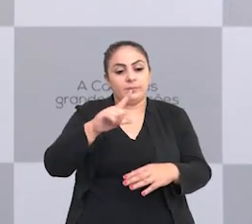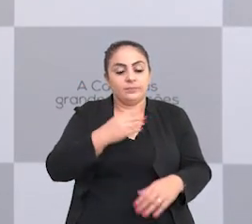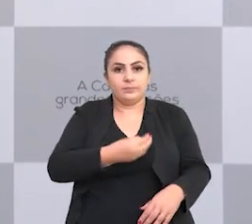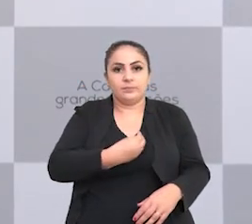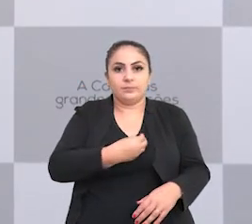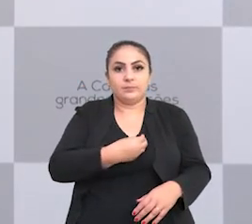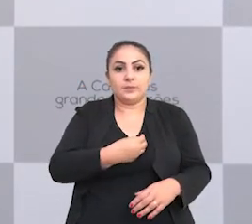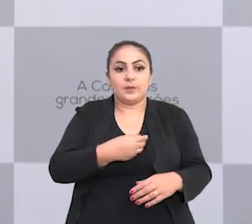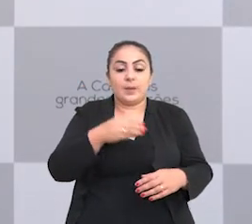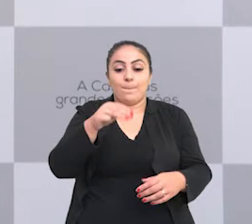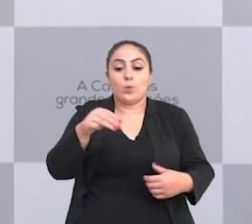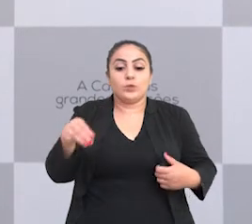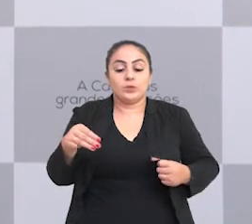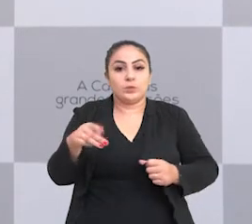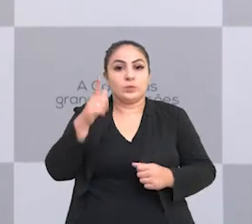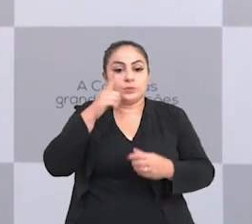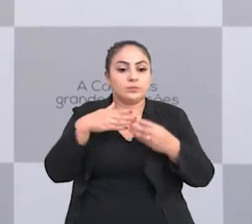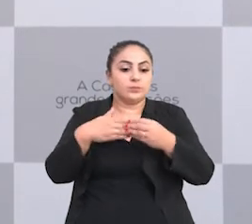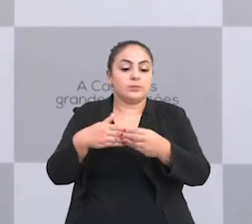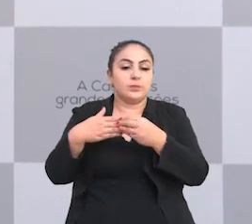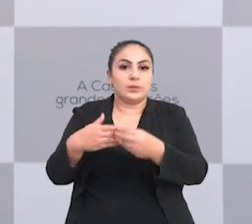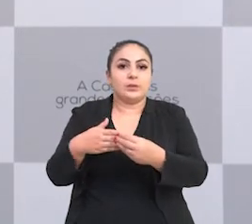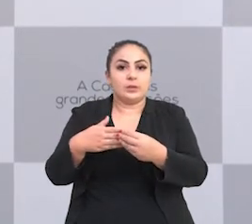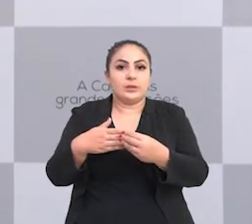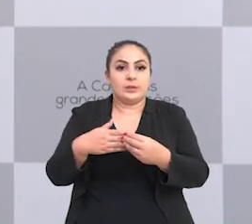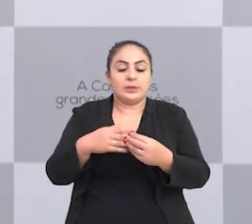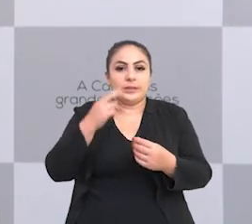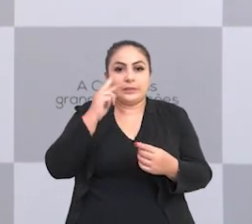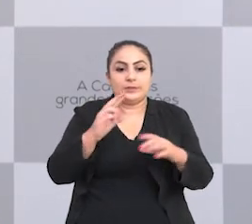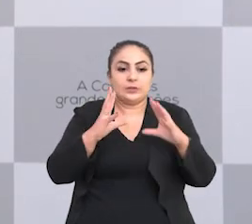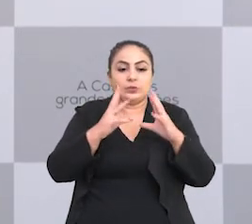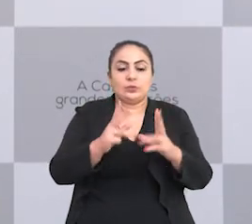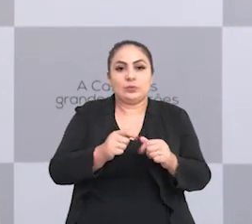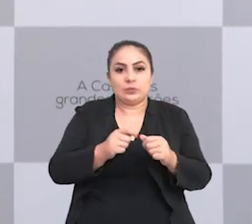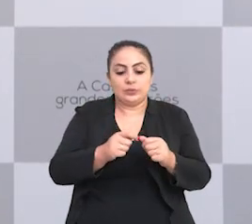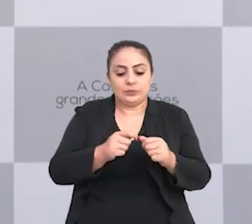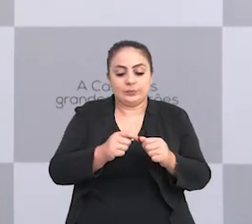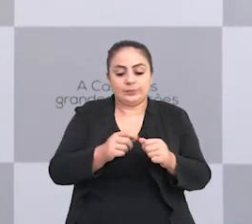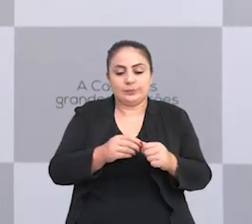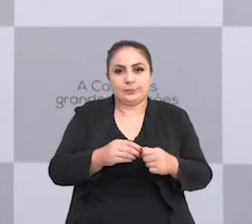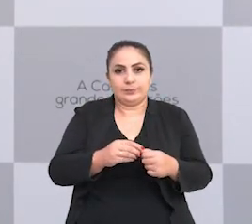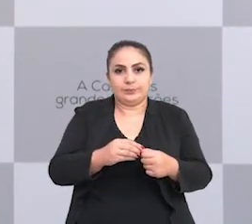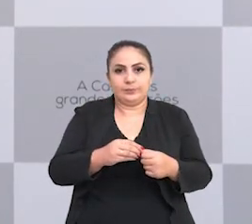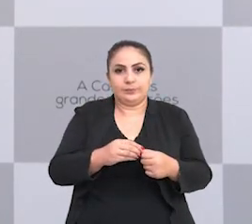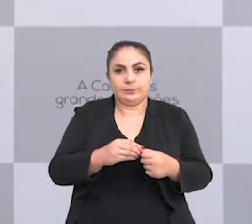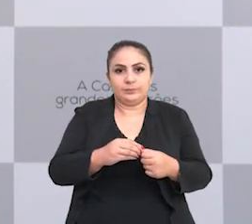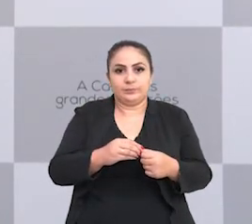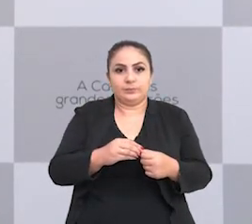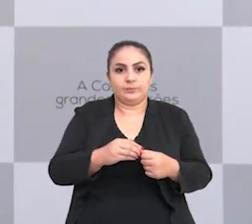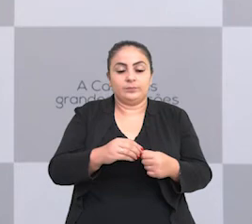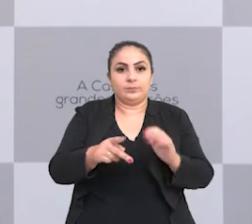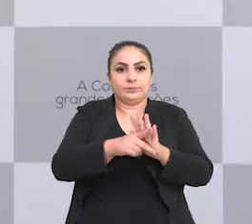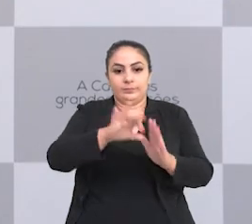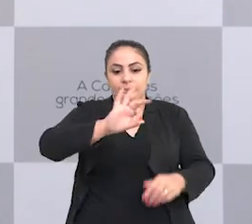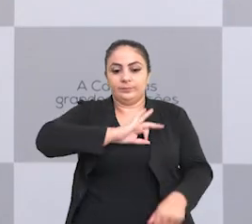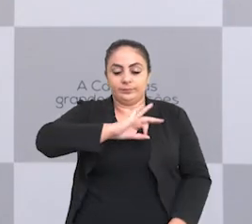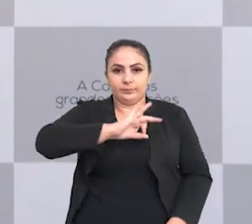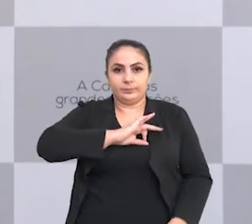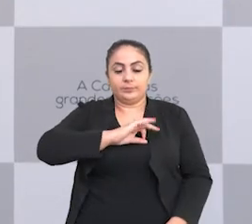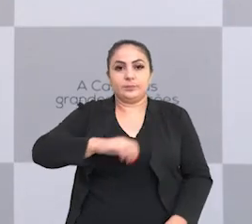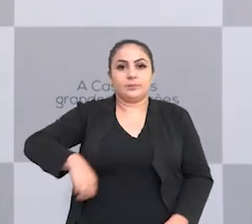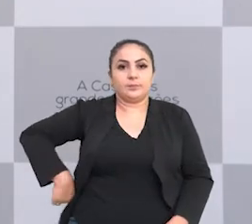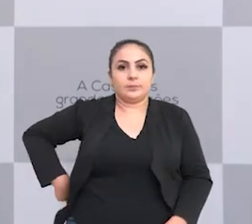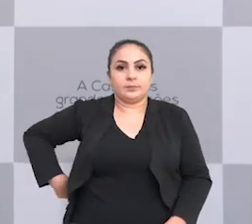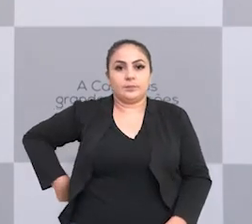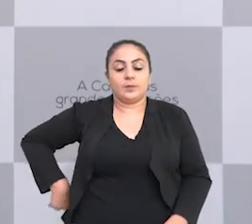alunos, vão existir monitores que eles são provenientes da brigada